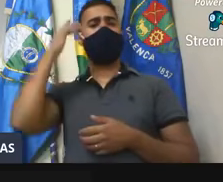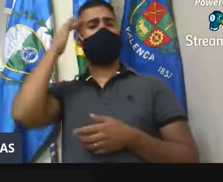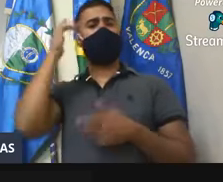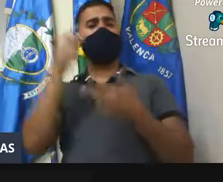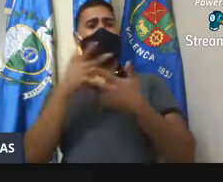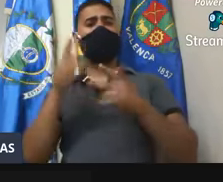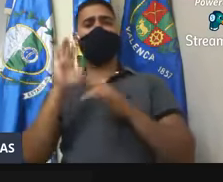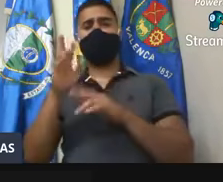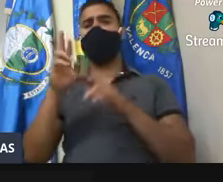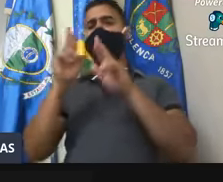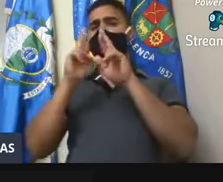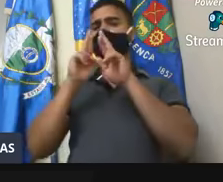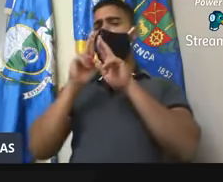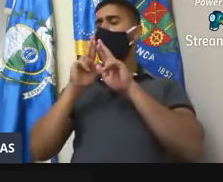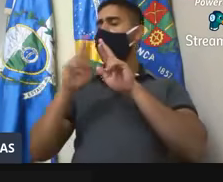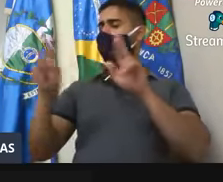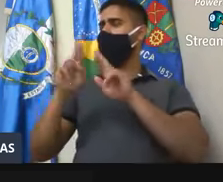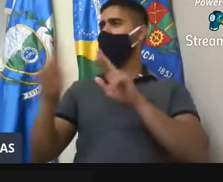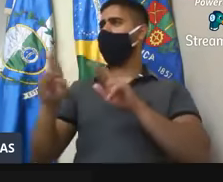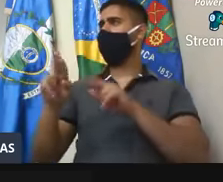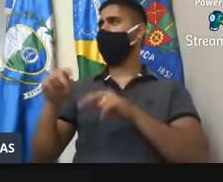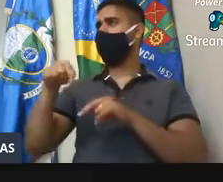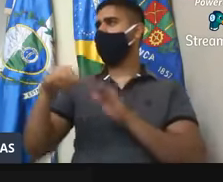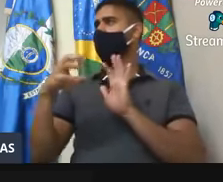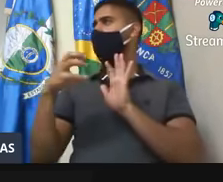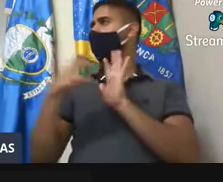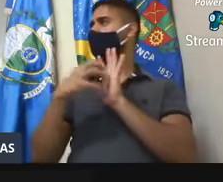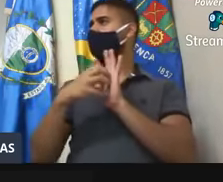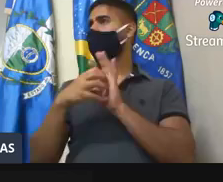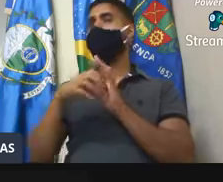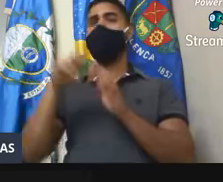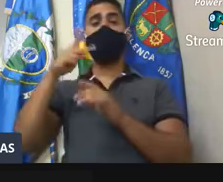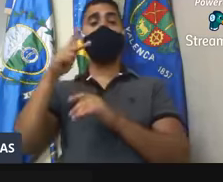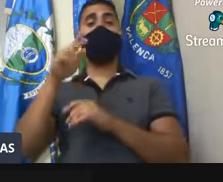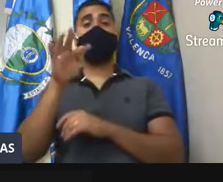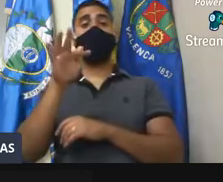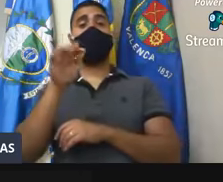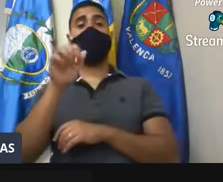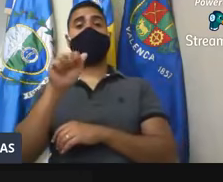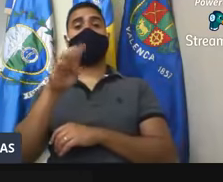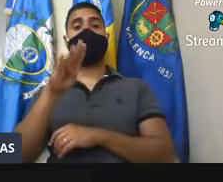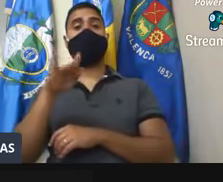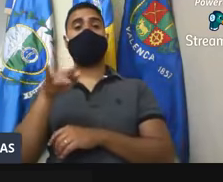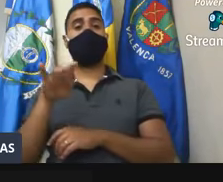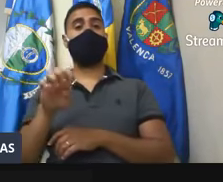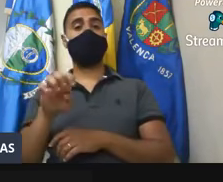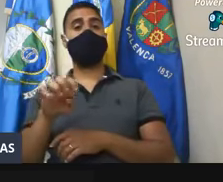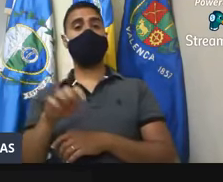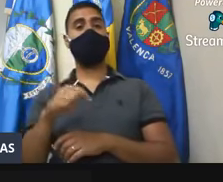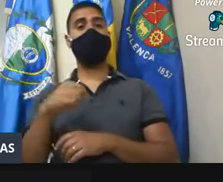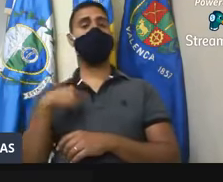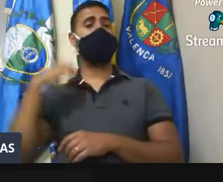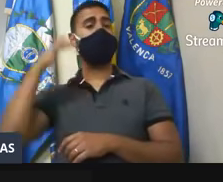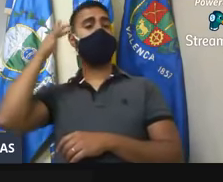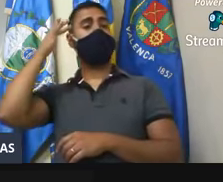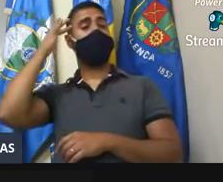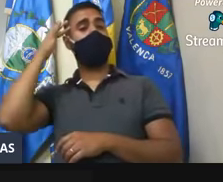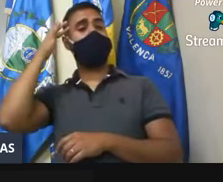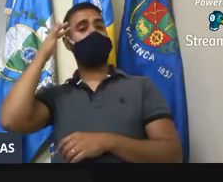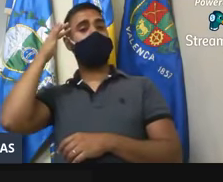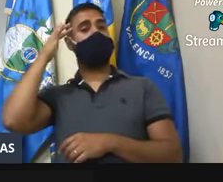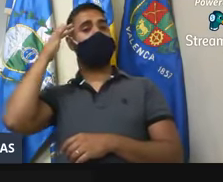respondida a essa casa, pela vereadora Fabiane, e acho que